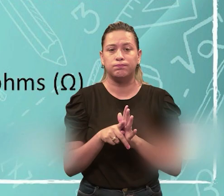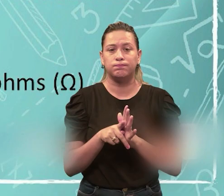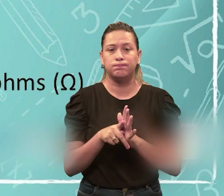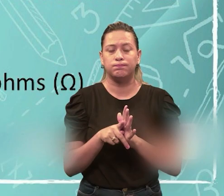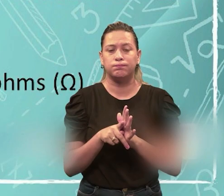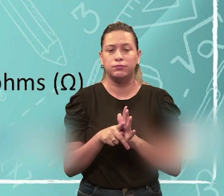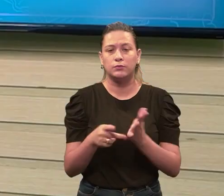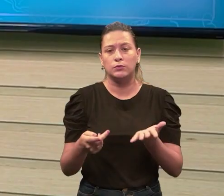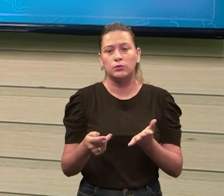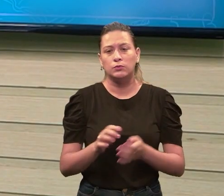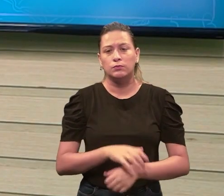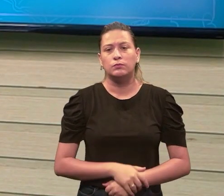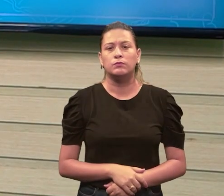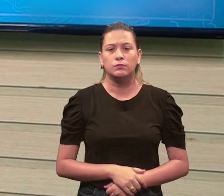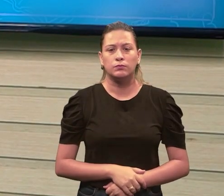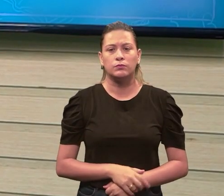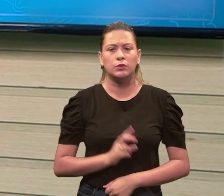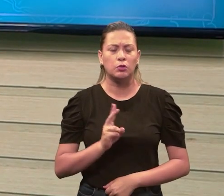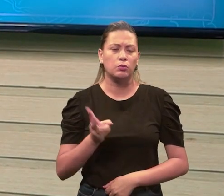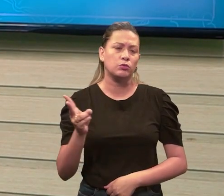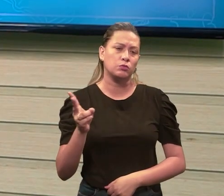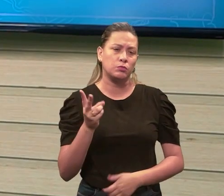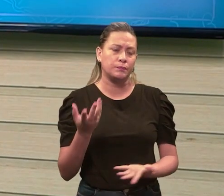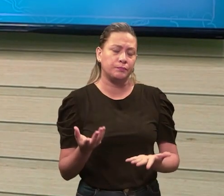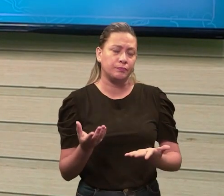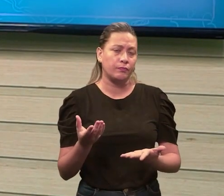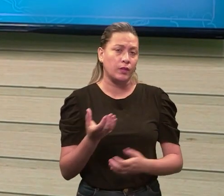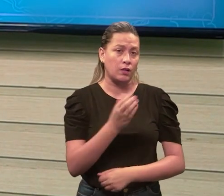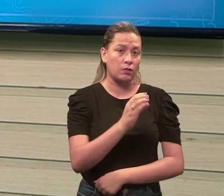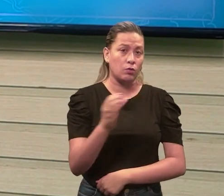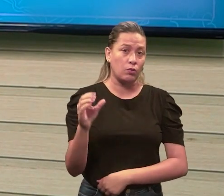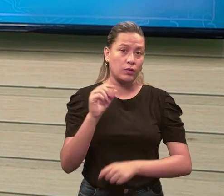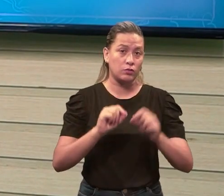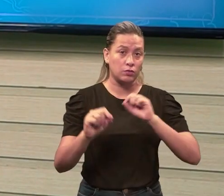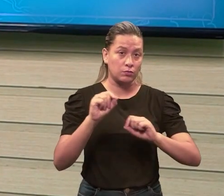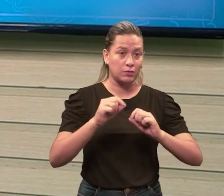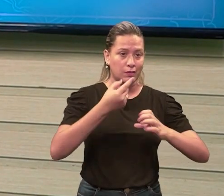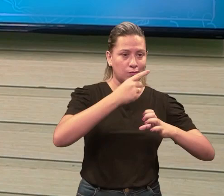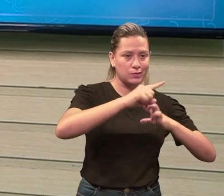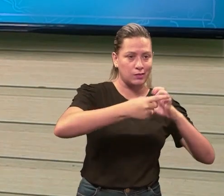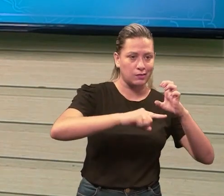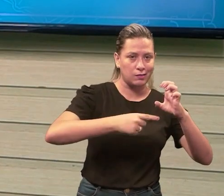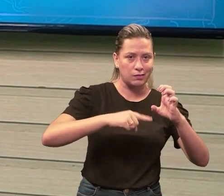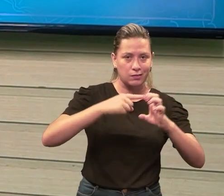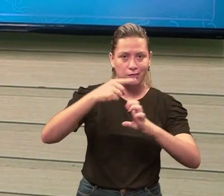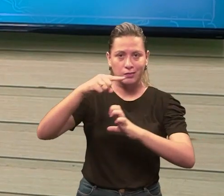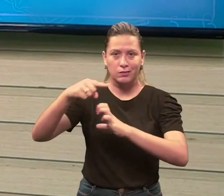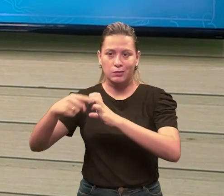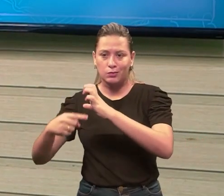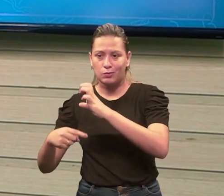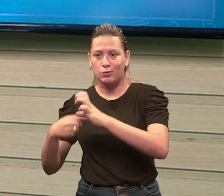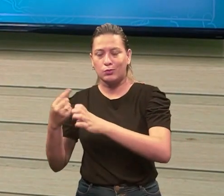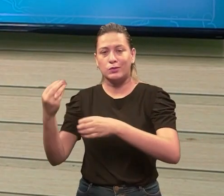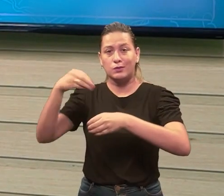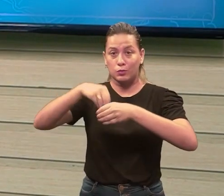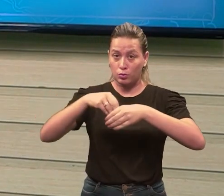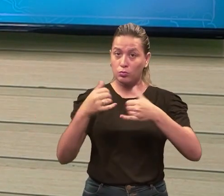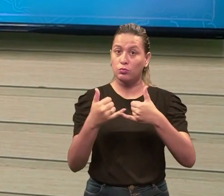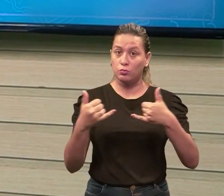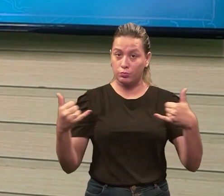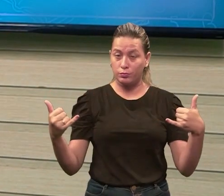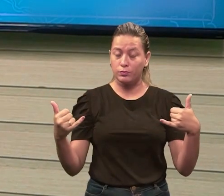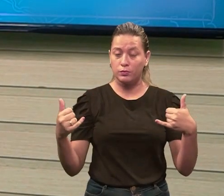resiste, né, enquanto a corrente é, são os elétrons passando, né, por dentro dessa